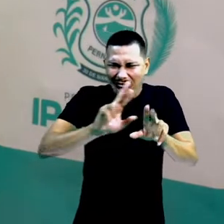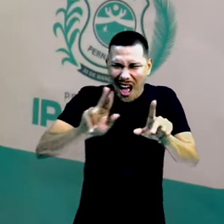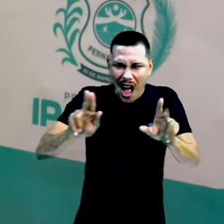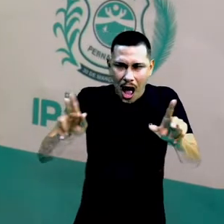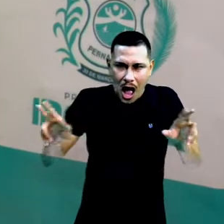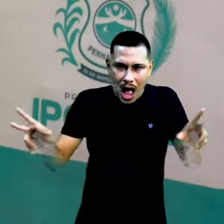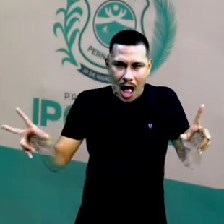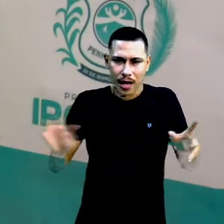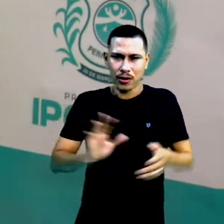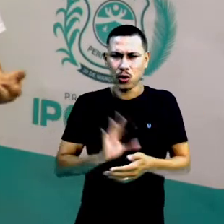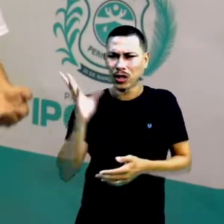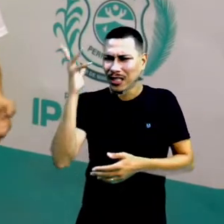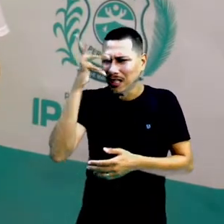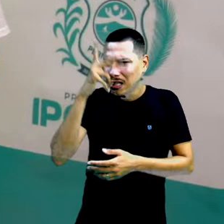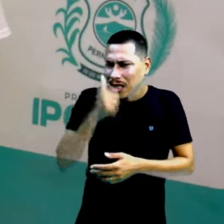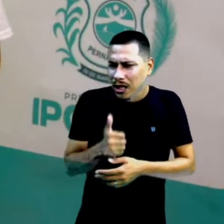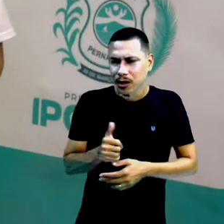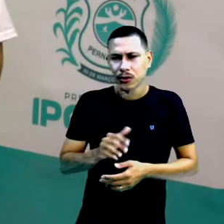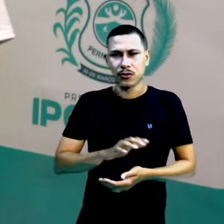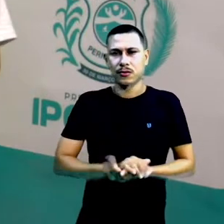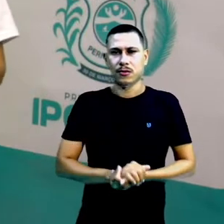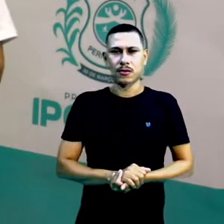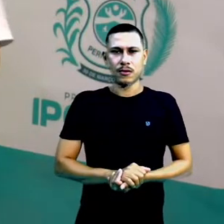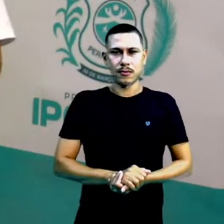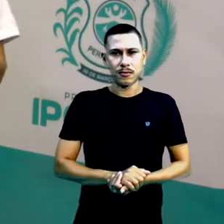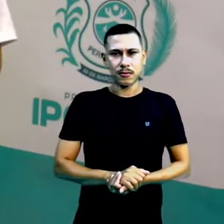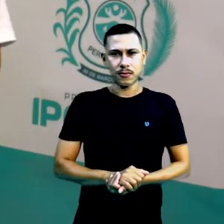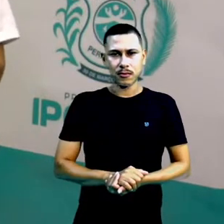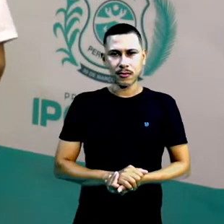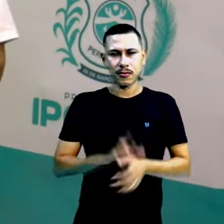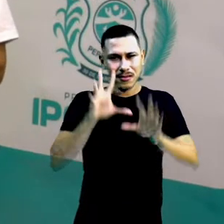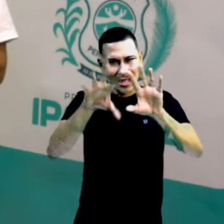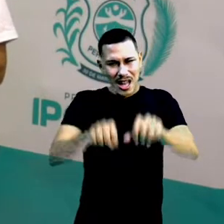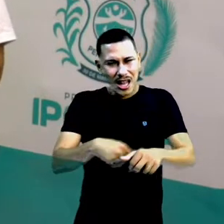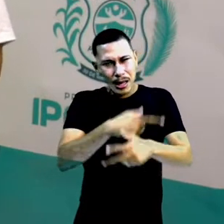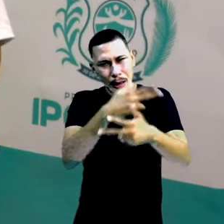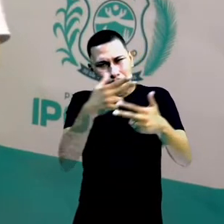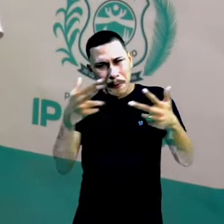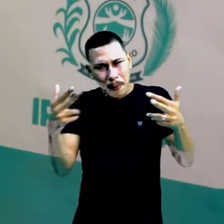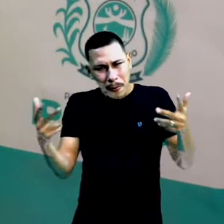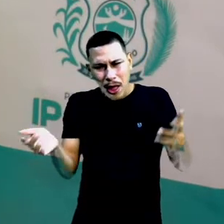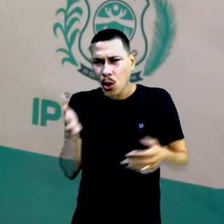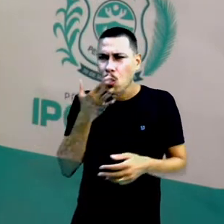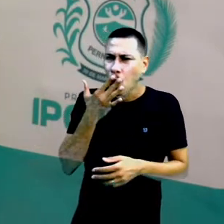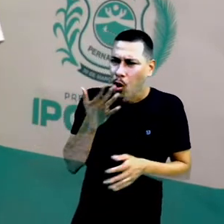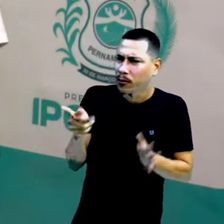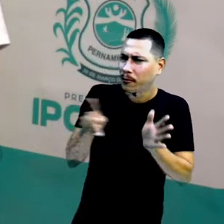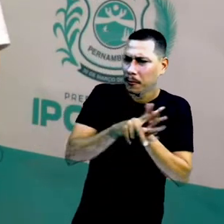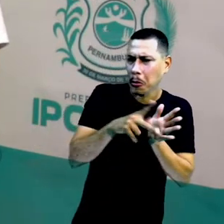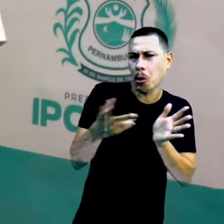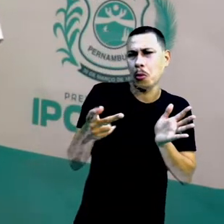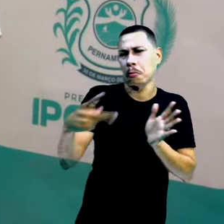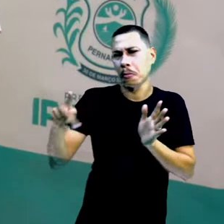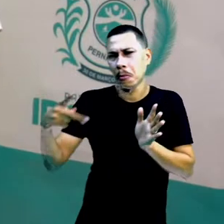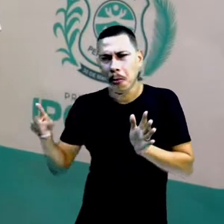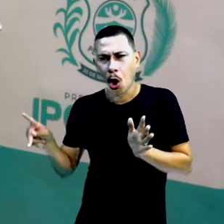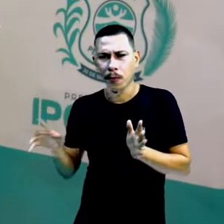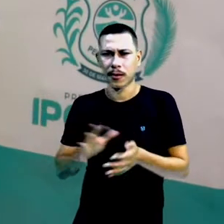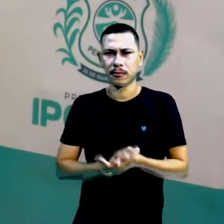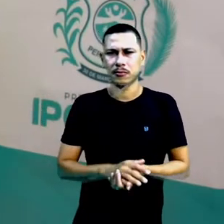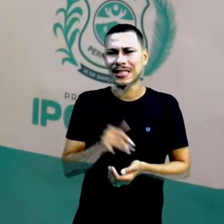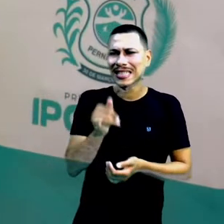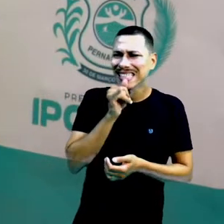e eles realmente são coloridos, sabia? Os animais têm cores próprias, não isso? A gente tem assim, os